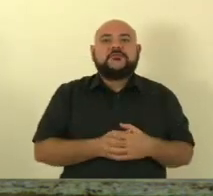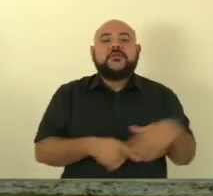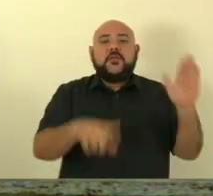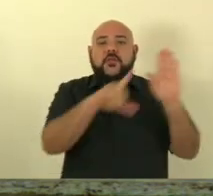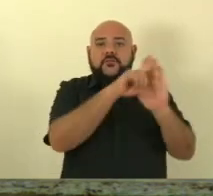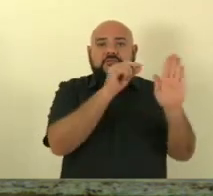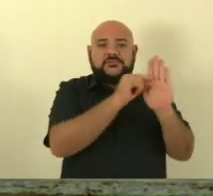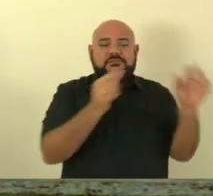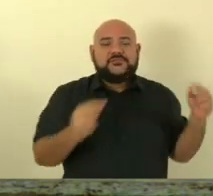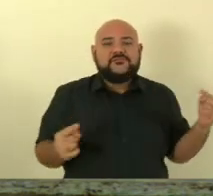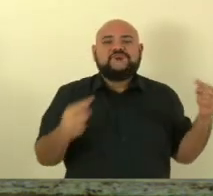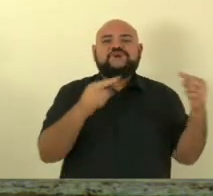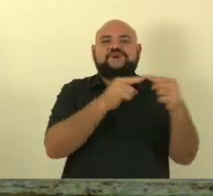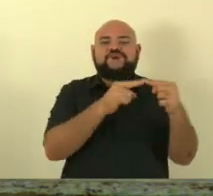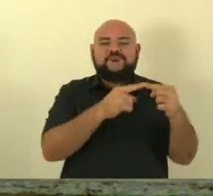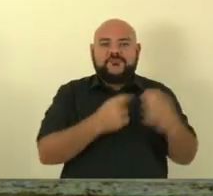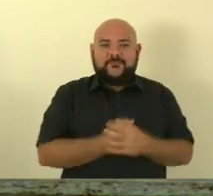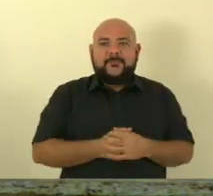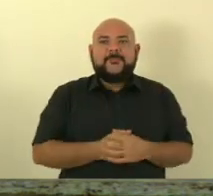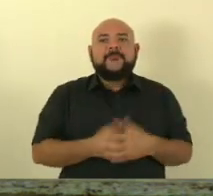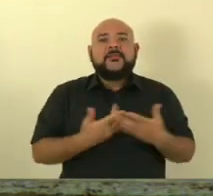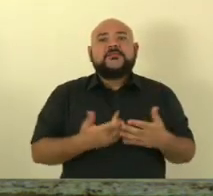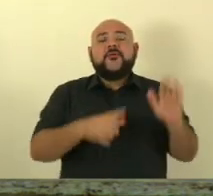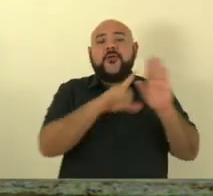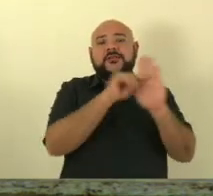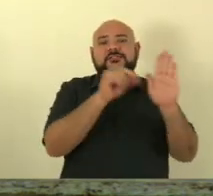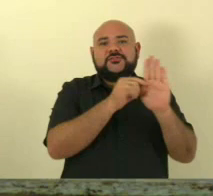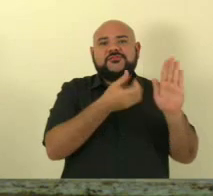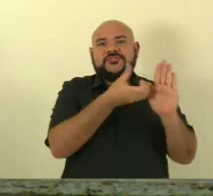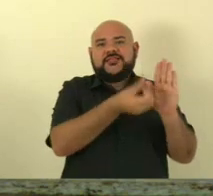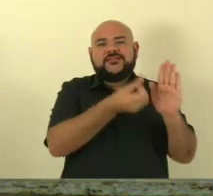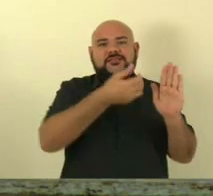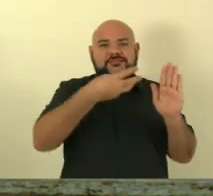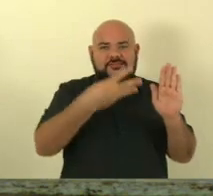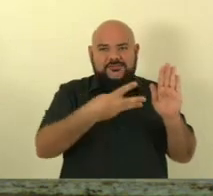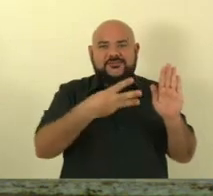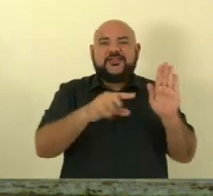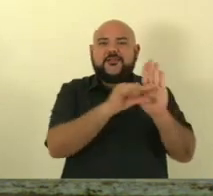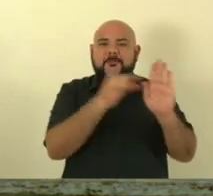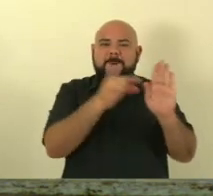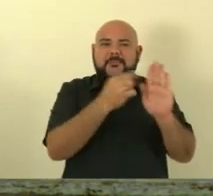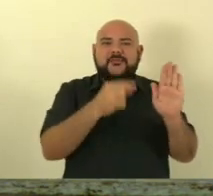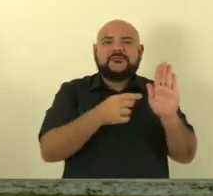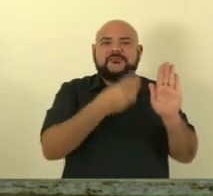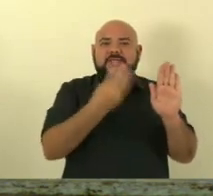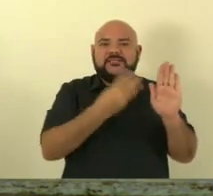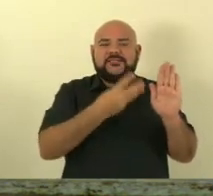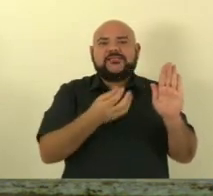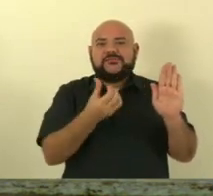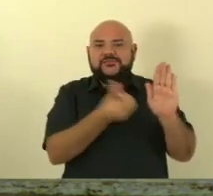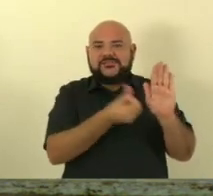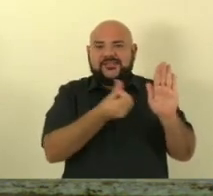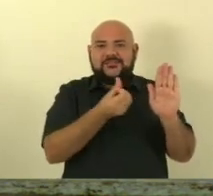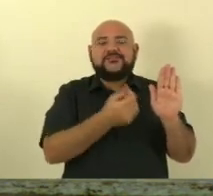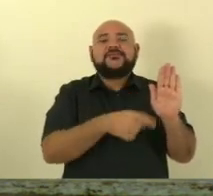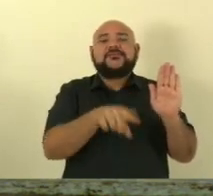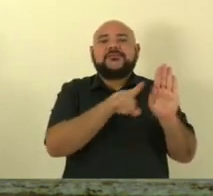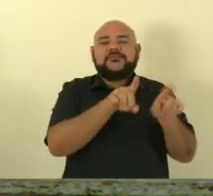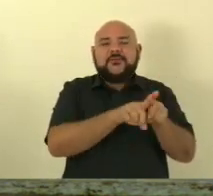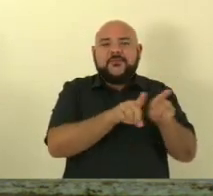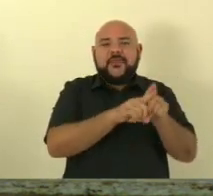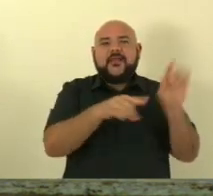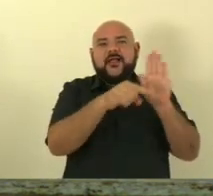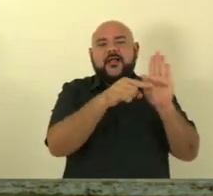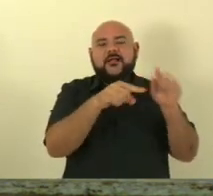Interno, por infringência aos artigos 63, parágrafo único, inciso 3º e 6º e artigo 91, inciso 1º